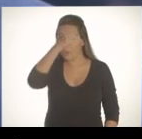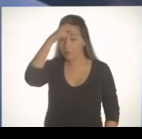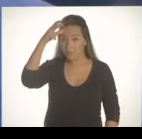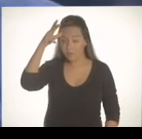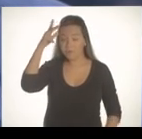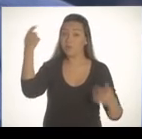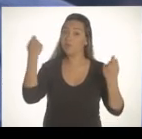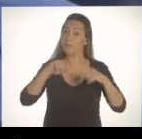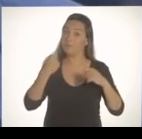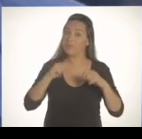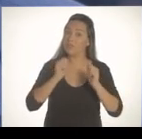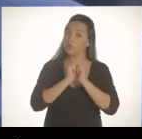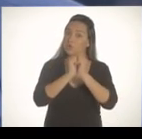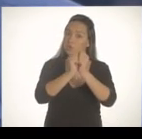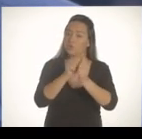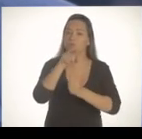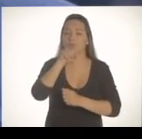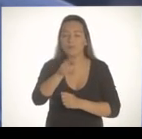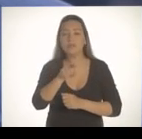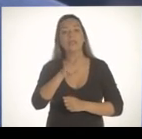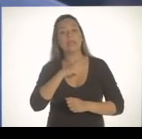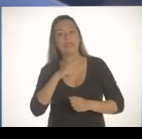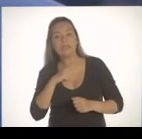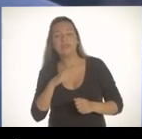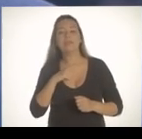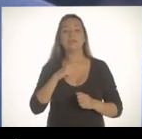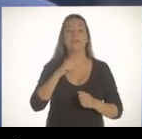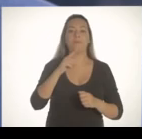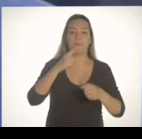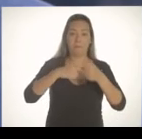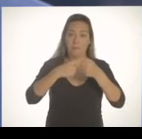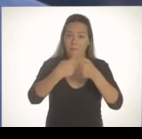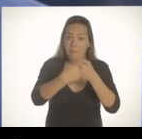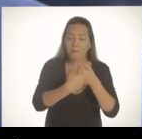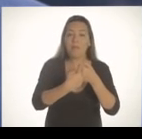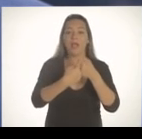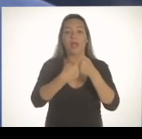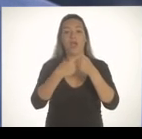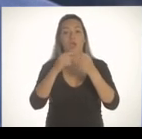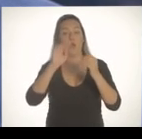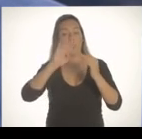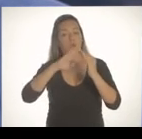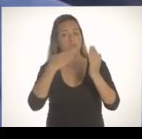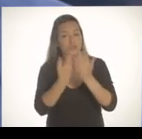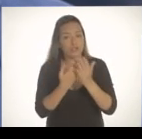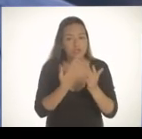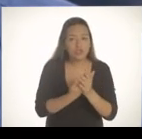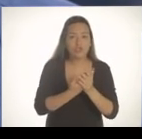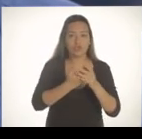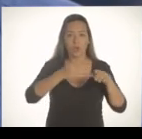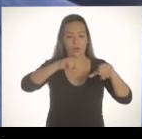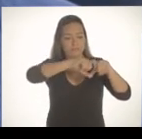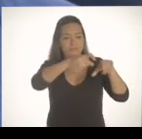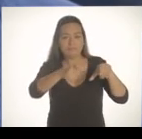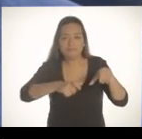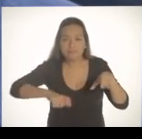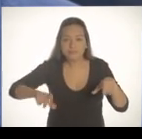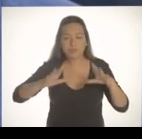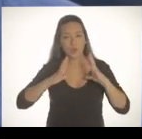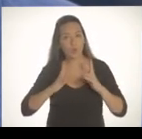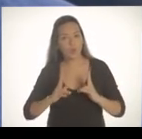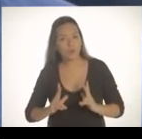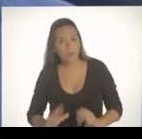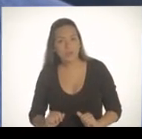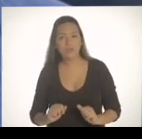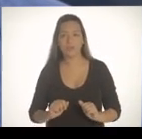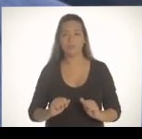prefeitura tem que chegar até você, no seu bairro, com creche, escola e clínica de família que funcione. Na sua rua, com asfalto e